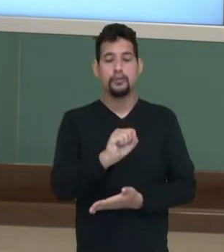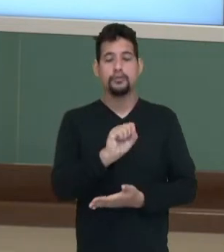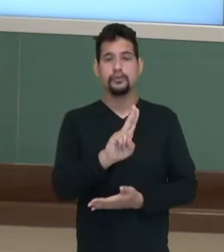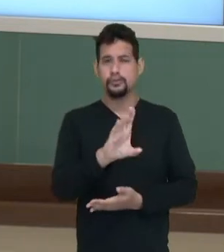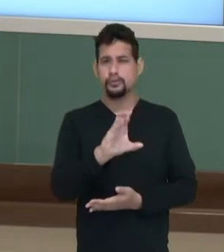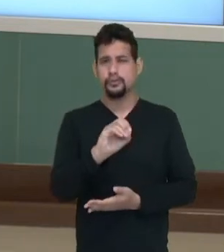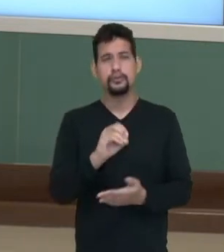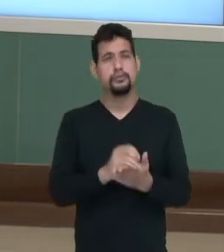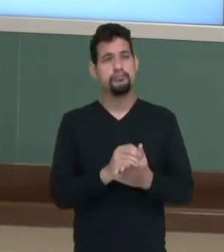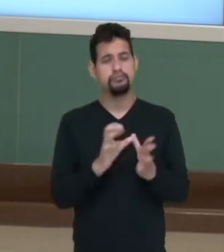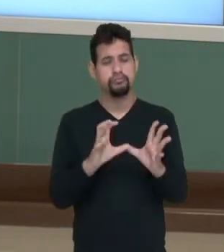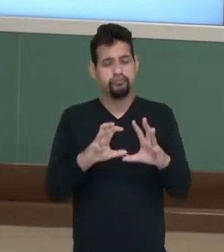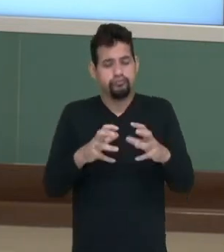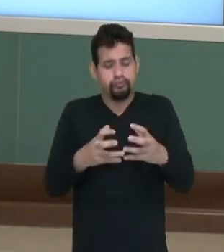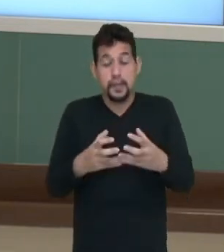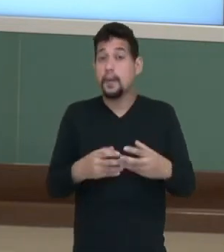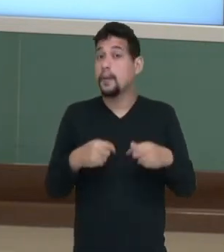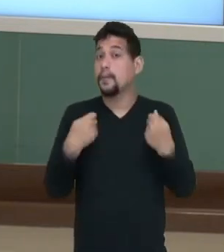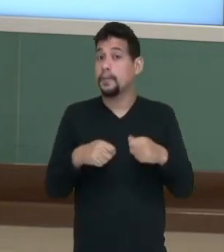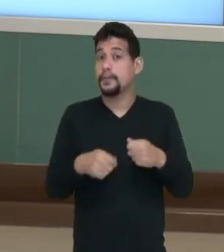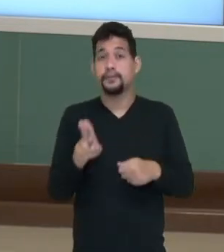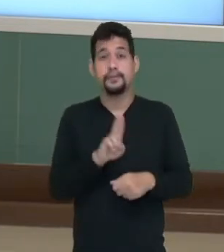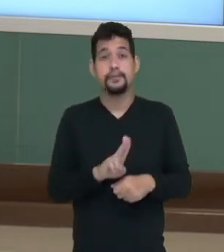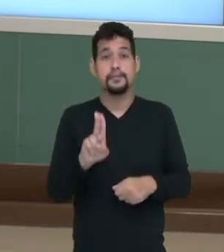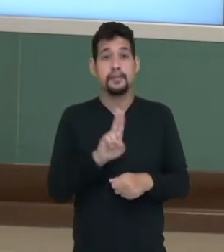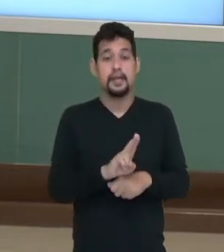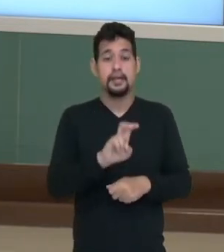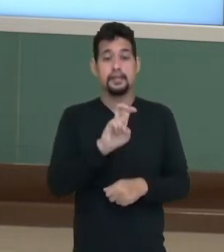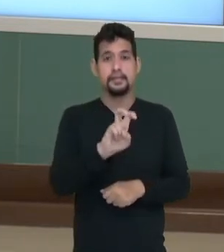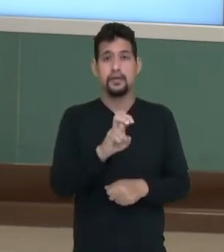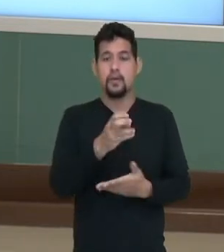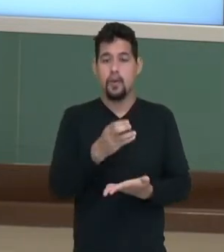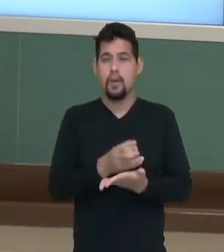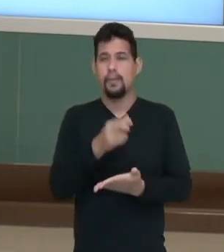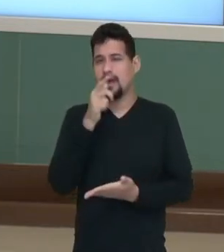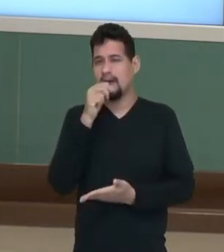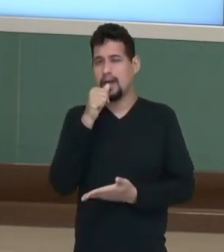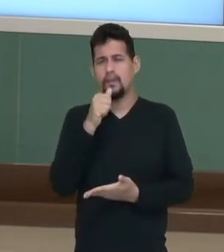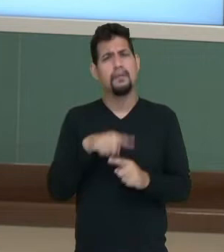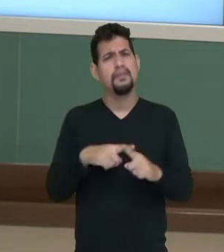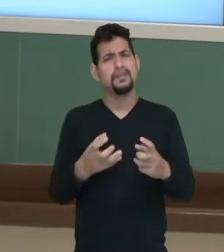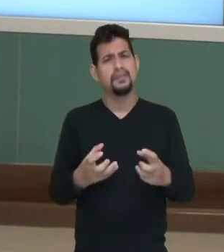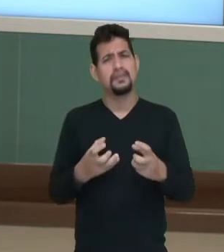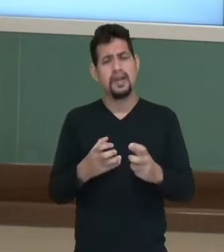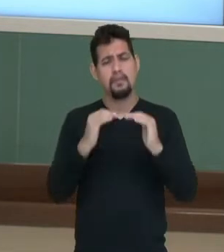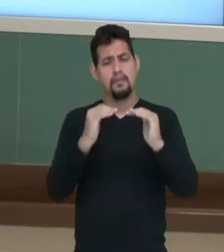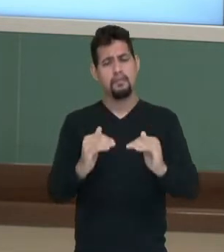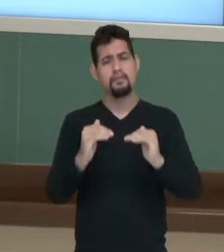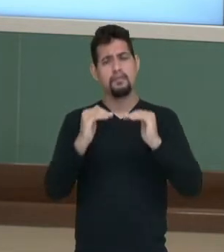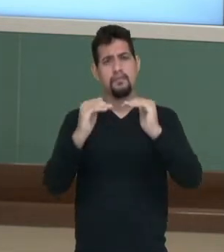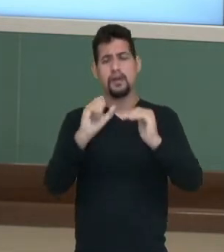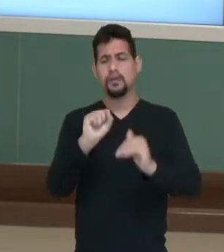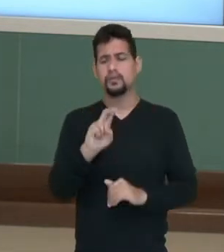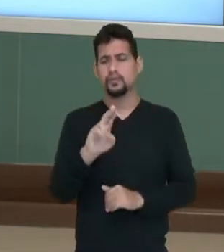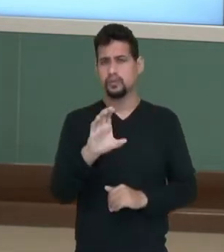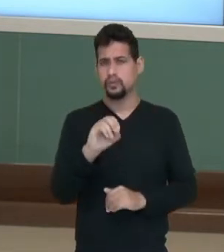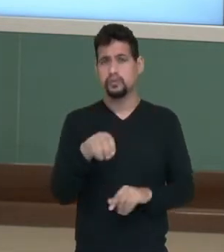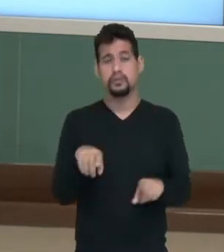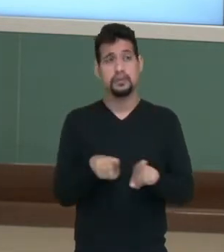um copo de suco concentrado, eu vou precisar usar cinco copos de água. Se eu quiser aumentar a quantidade de suco